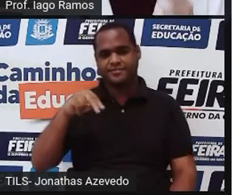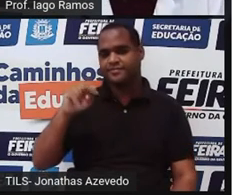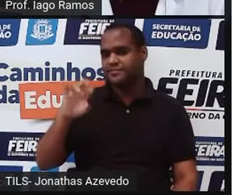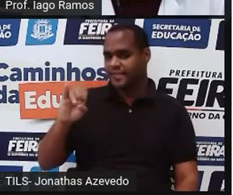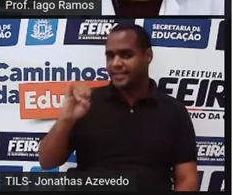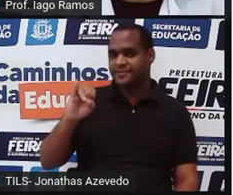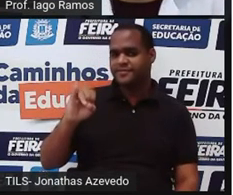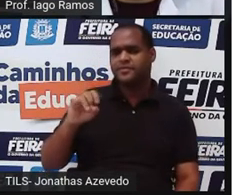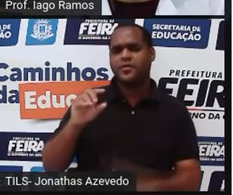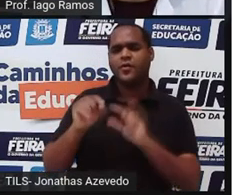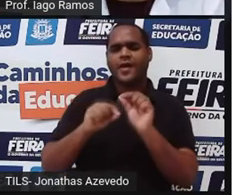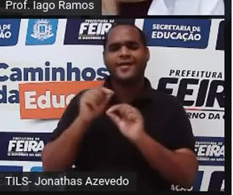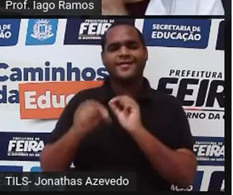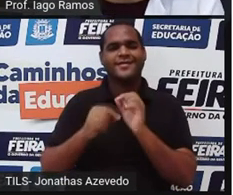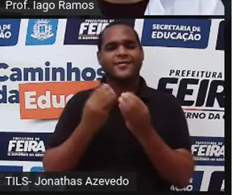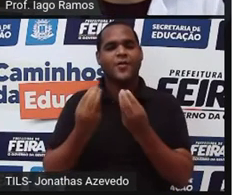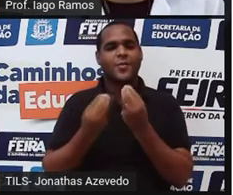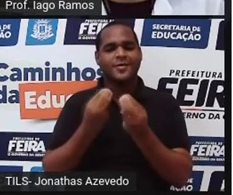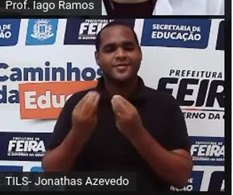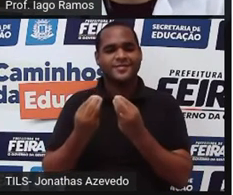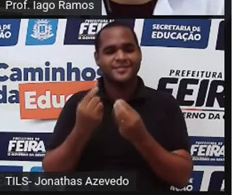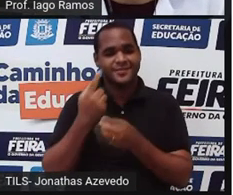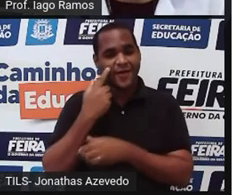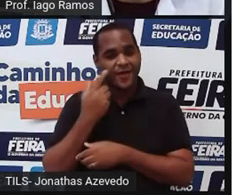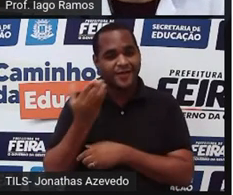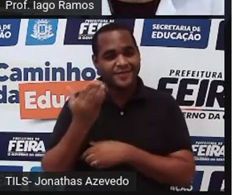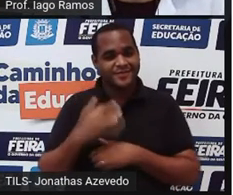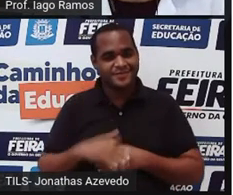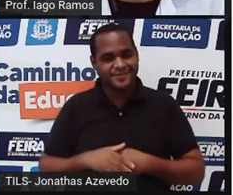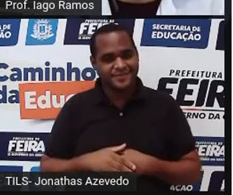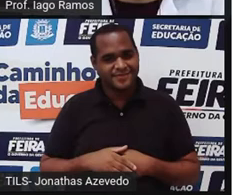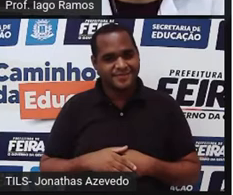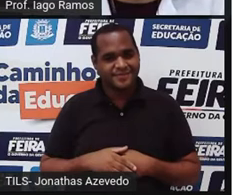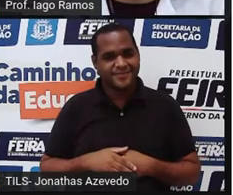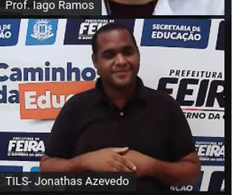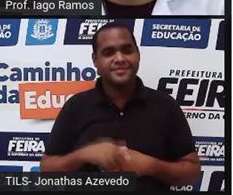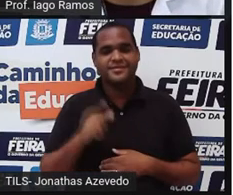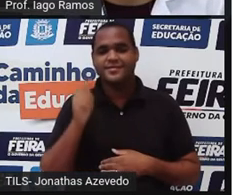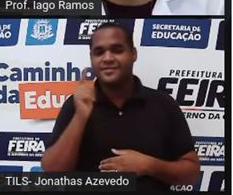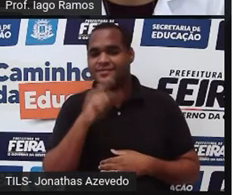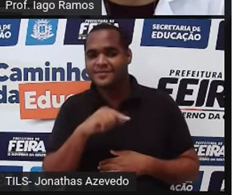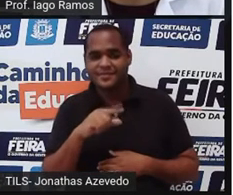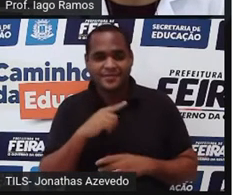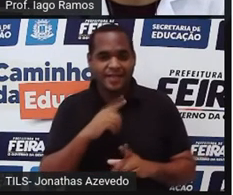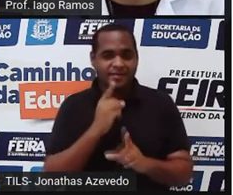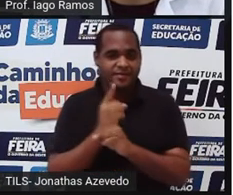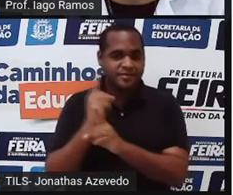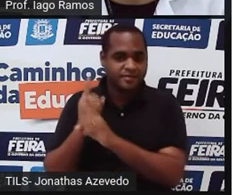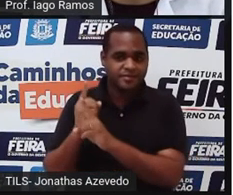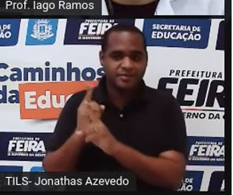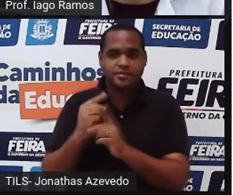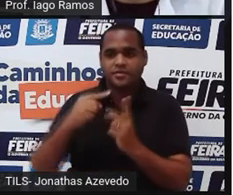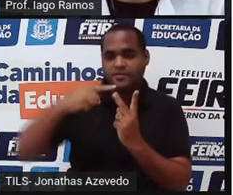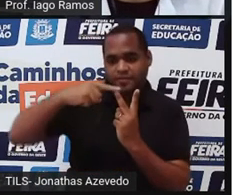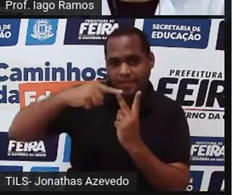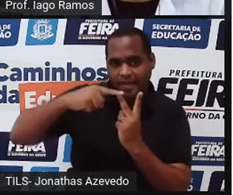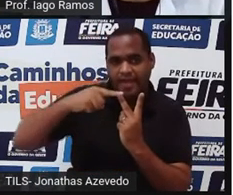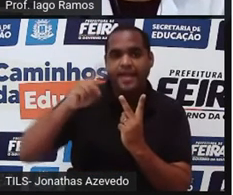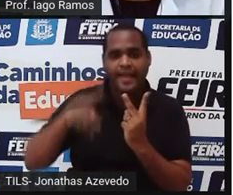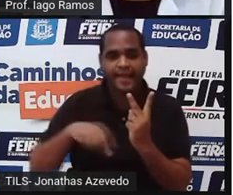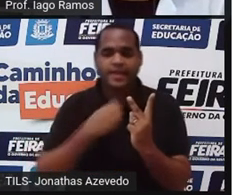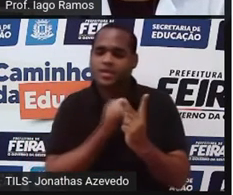E como é que a gente acha eles? A gente acha eles assim, ó. Já tentou encontrar o resultado da raiz quadrada de um número, mas